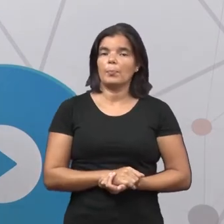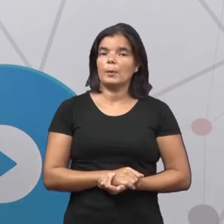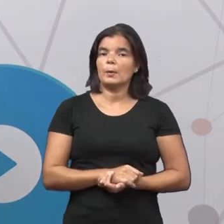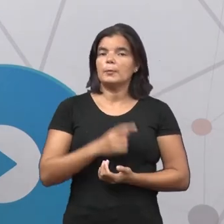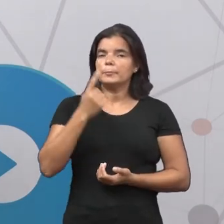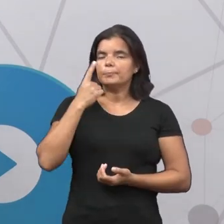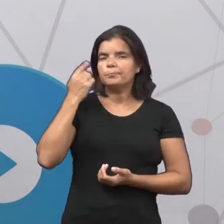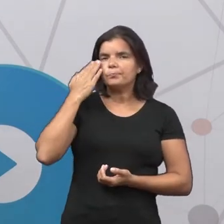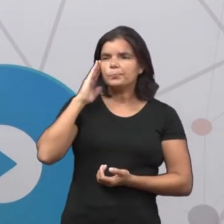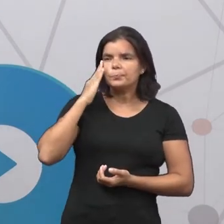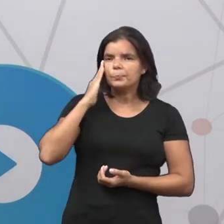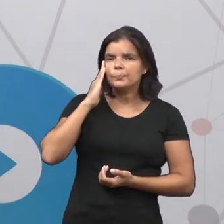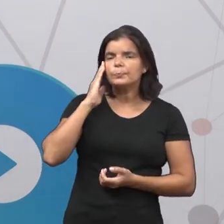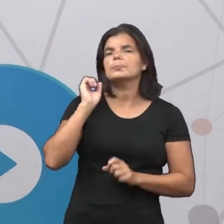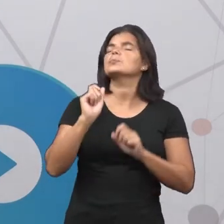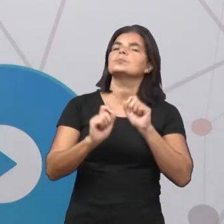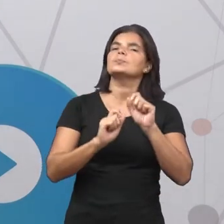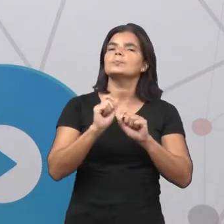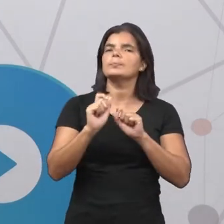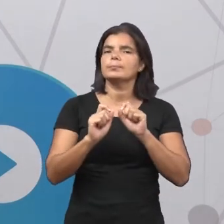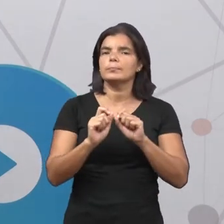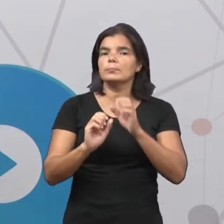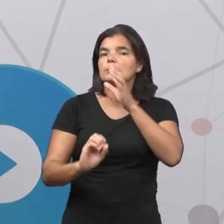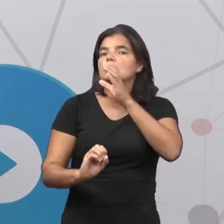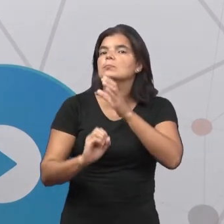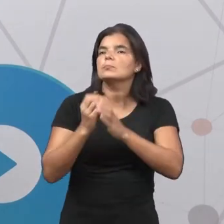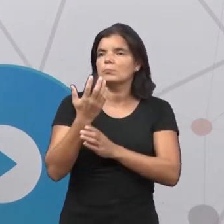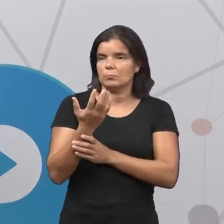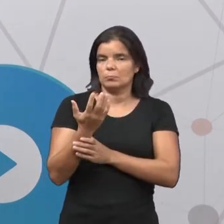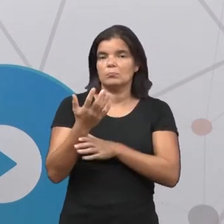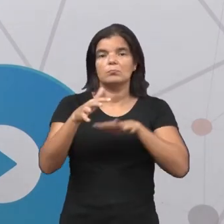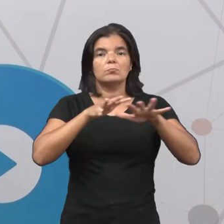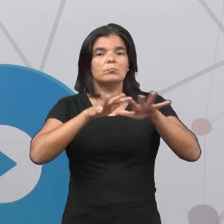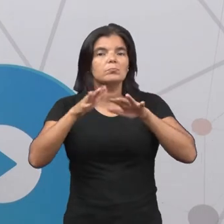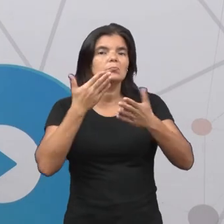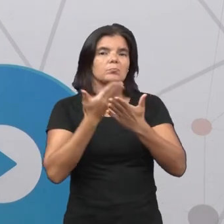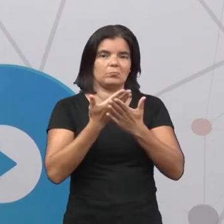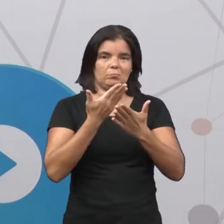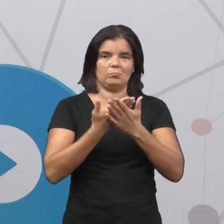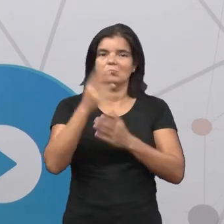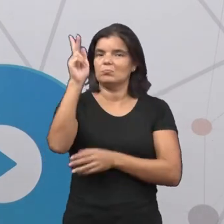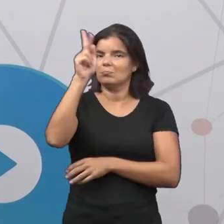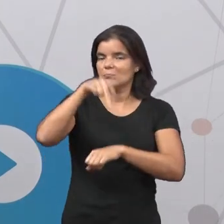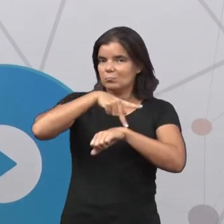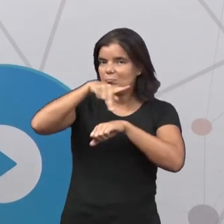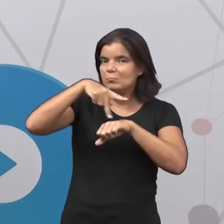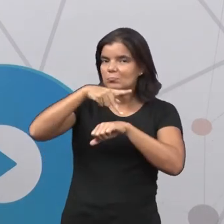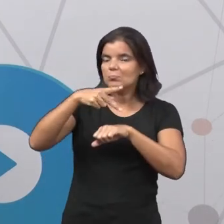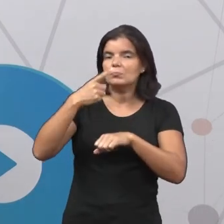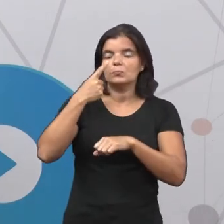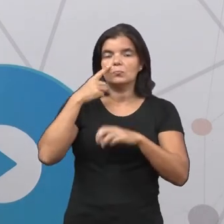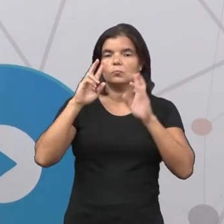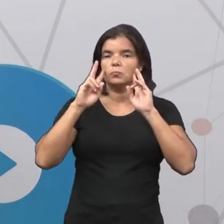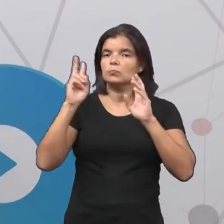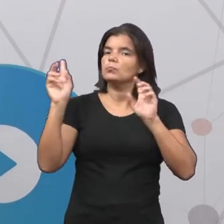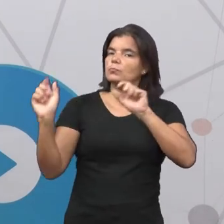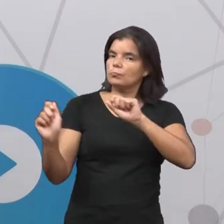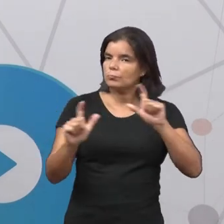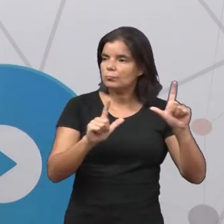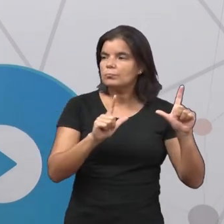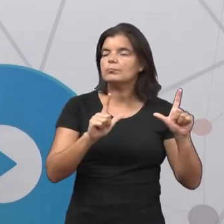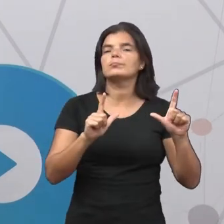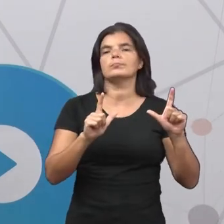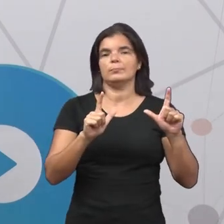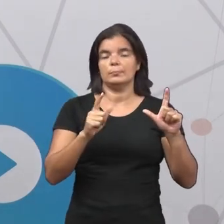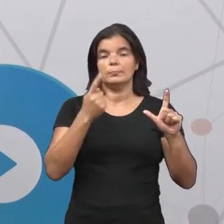Vamos compreender um pouco a respeito da origem do movimento estudantil no nosso país. Vamos visualizar novamente a